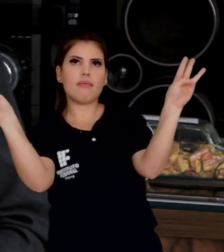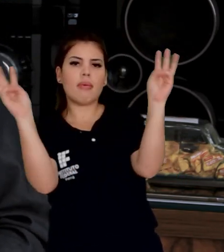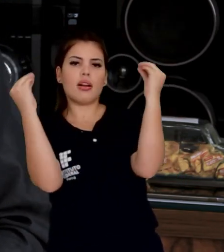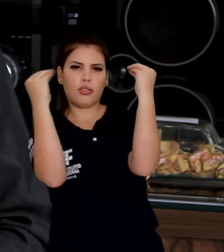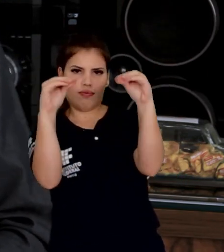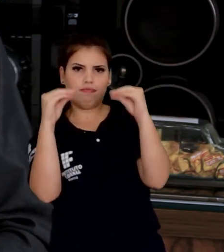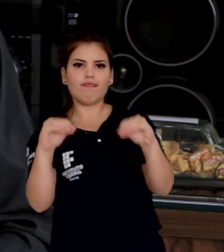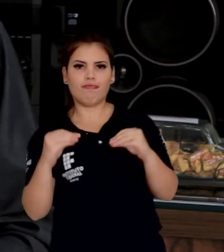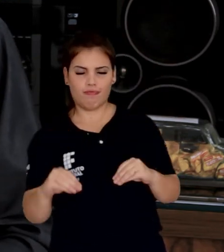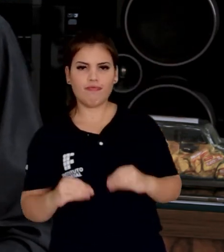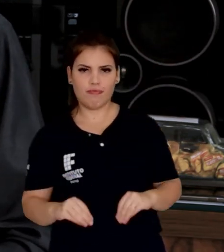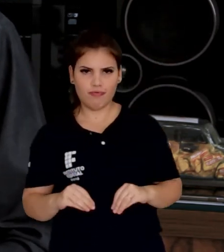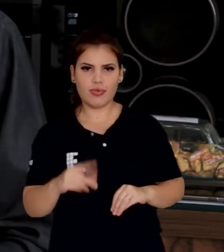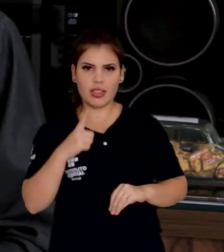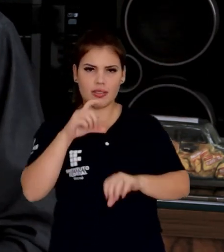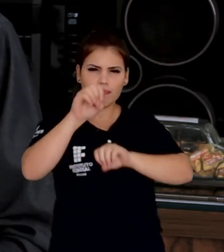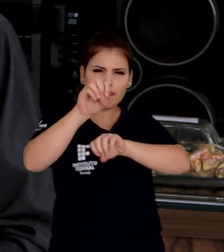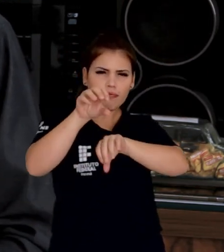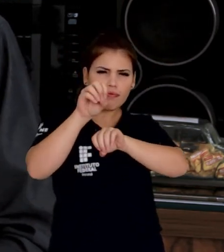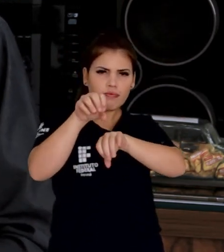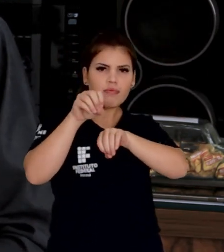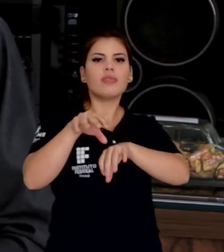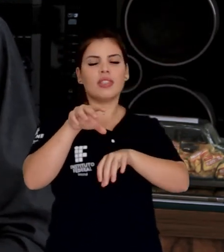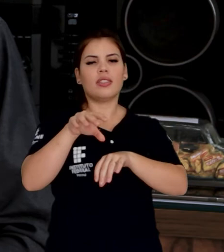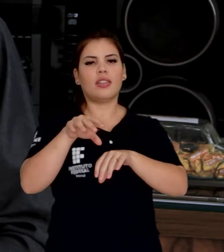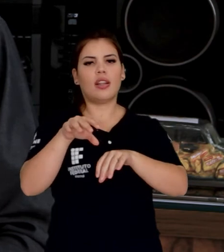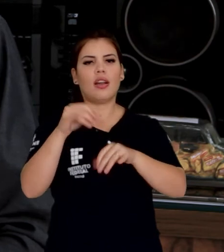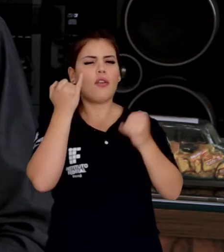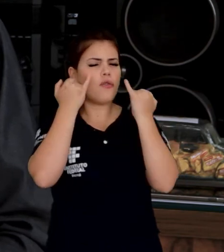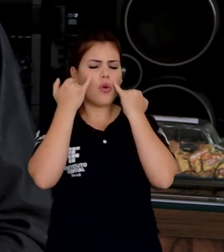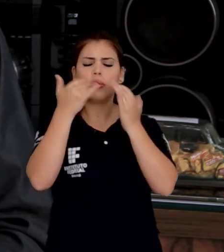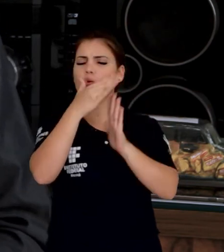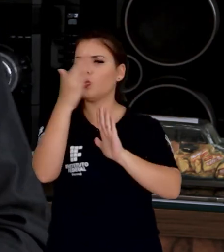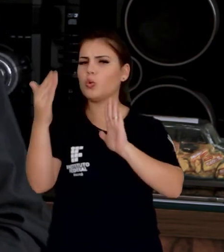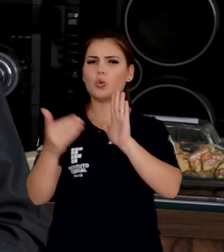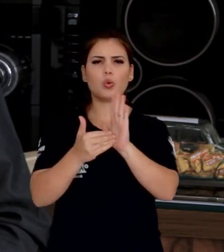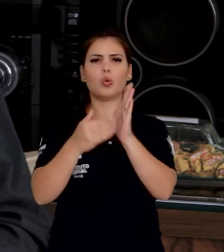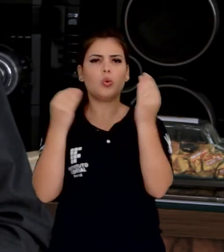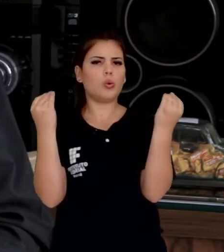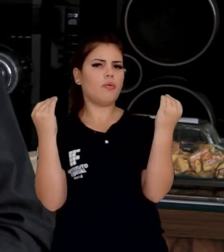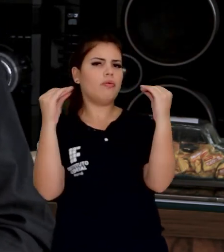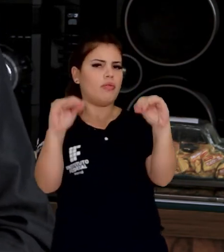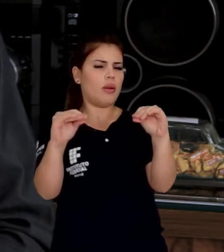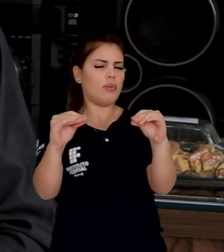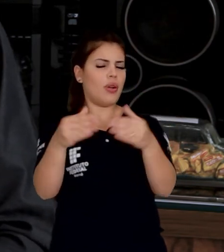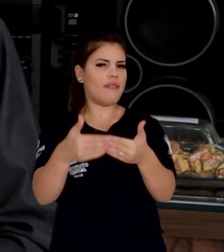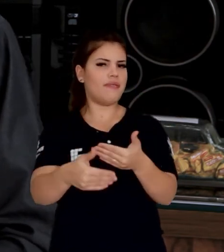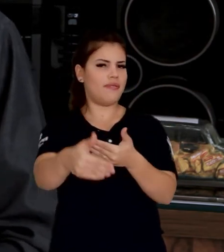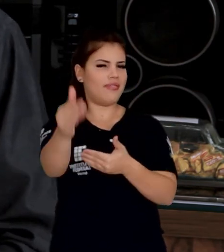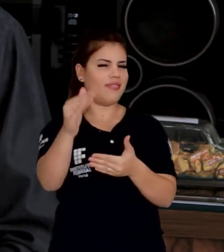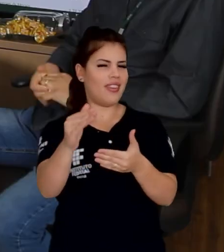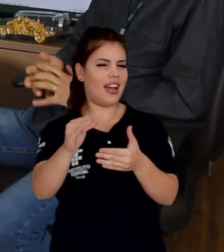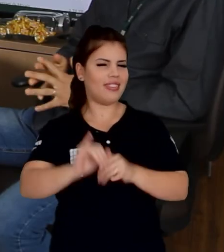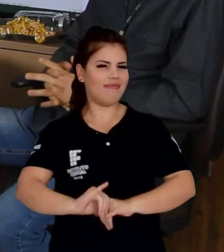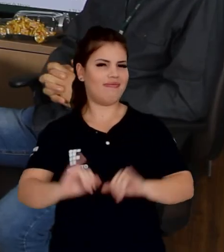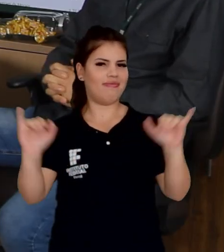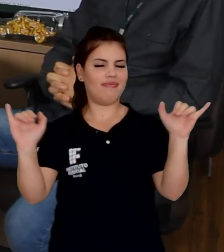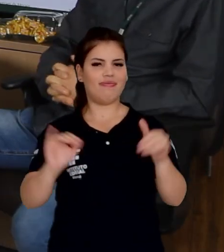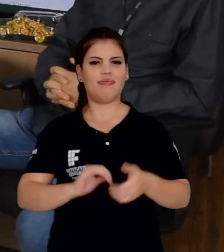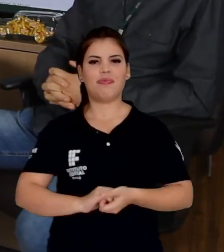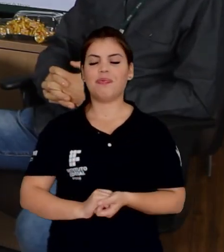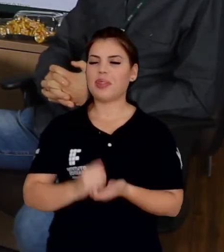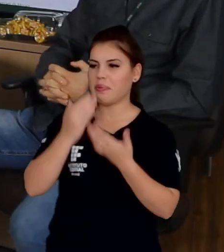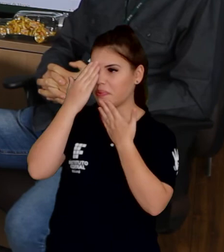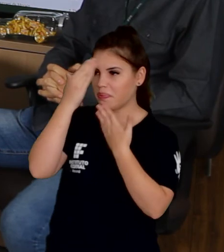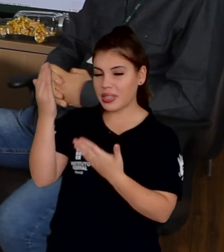esse conteúdo vai estar lá também. Então, nós estamos reunindo todas as informações nessa página, que será lançada em breve. Muito obrigado,